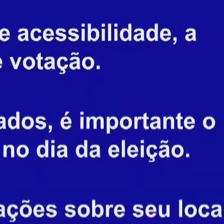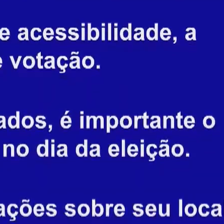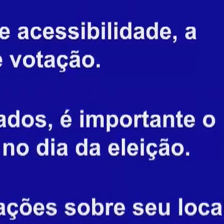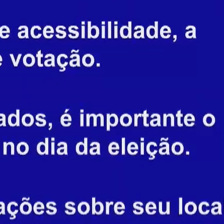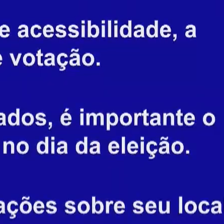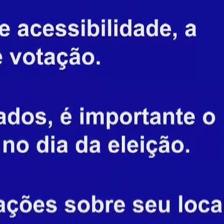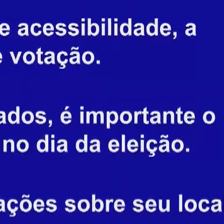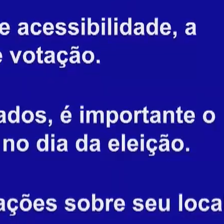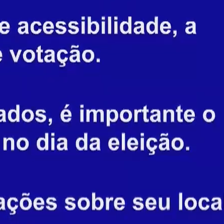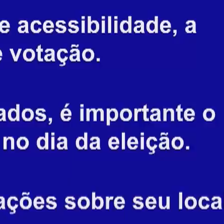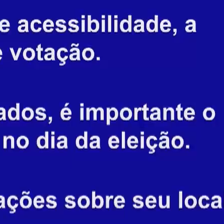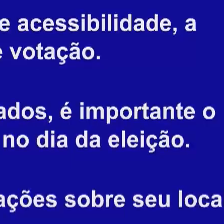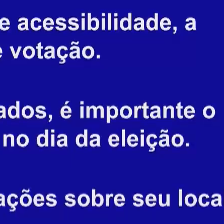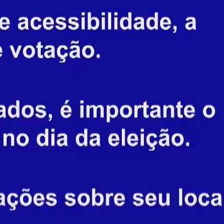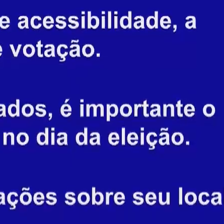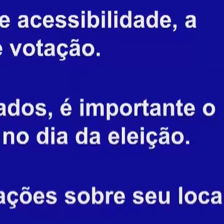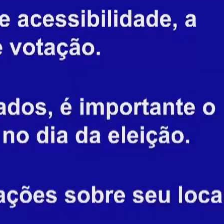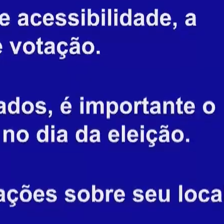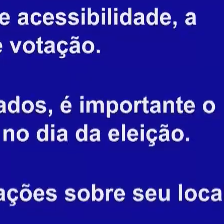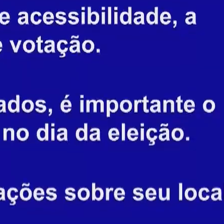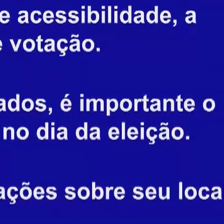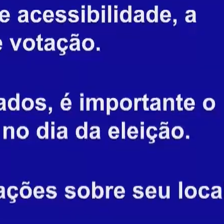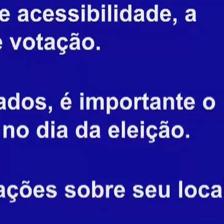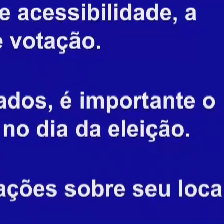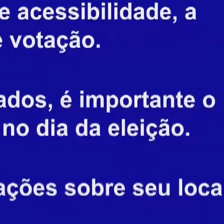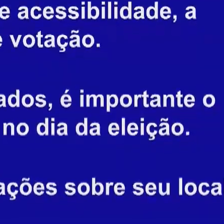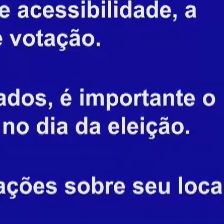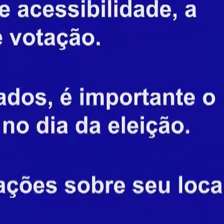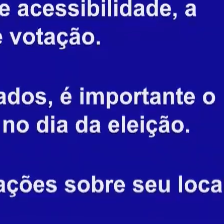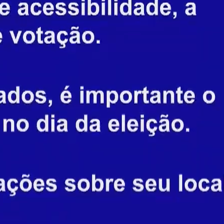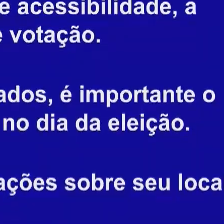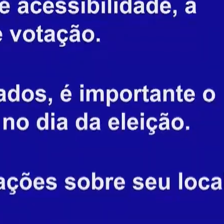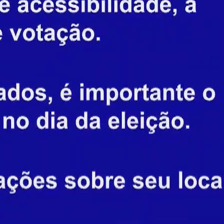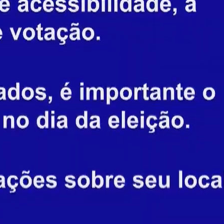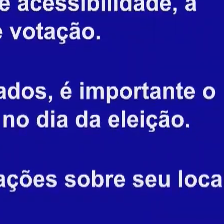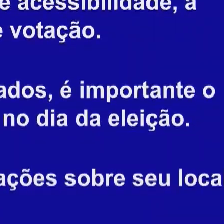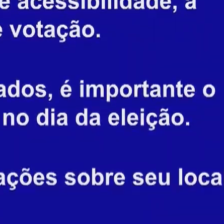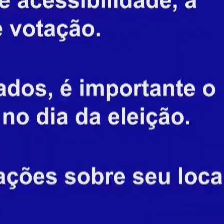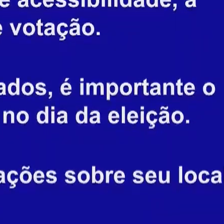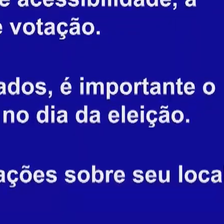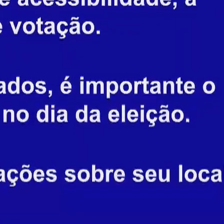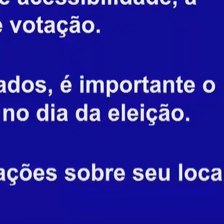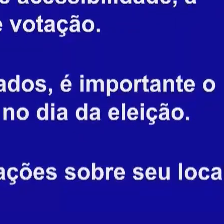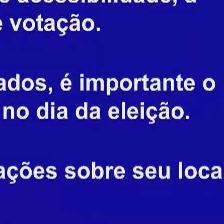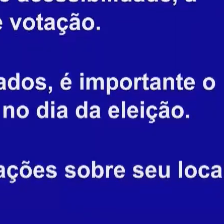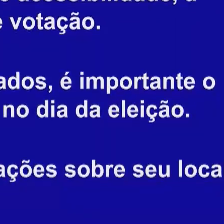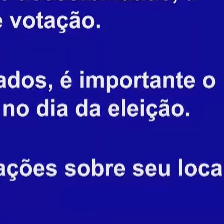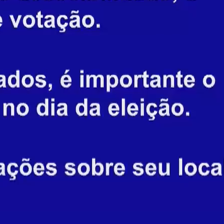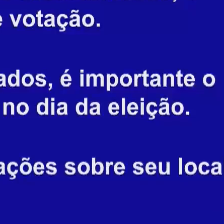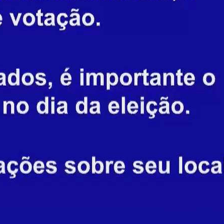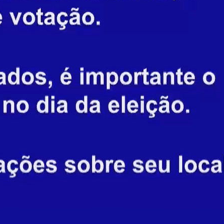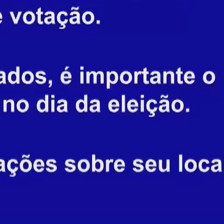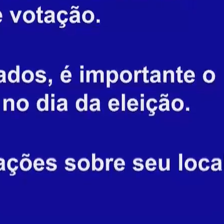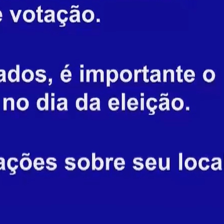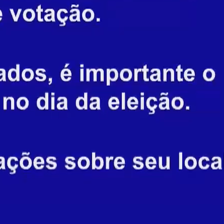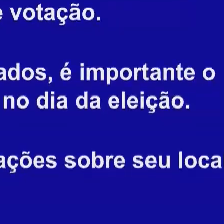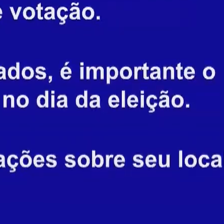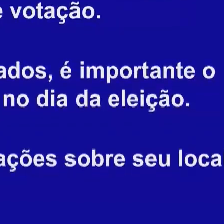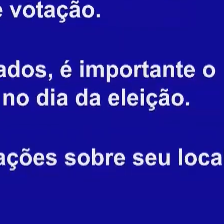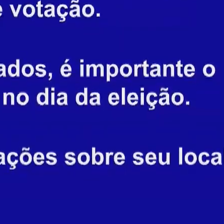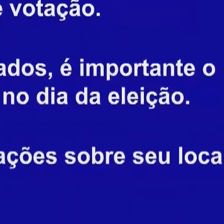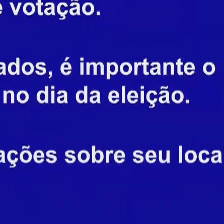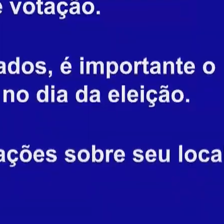condições de mobilidade e acessibilidade. A garantia do livre exercício do voto nos locais de votação.